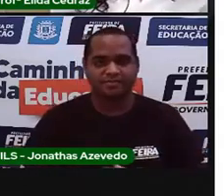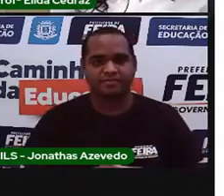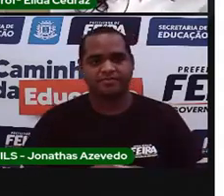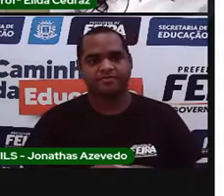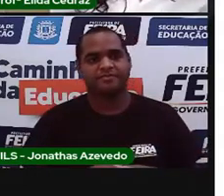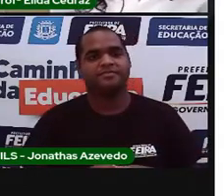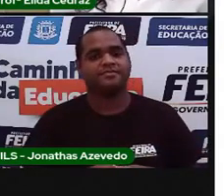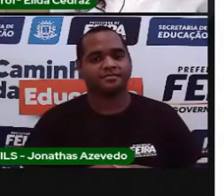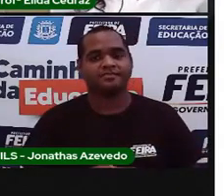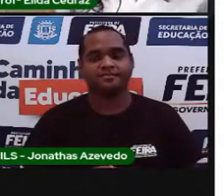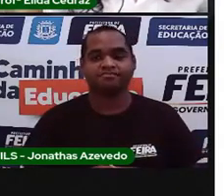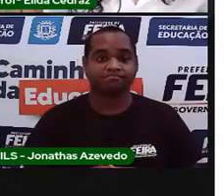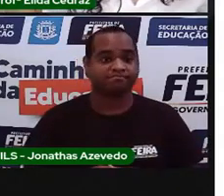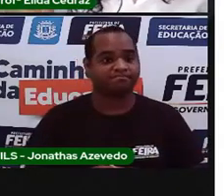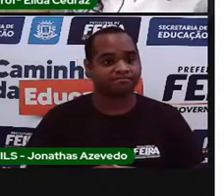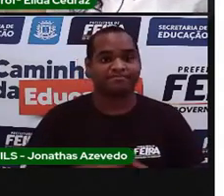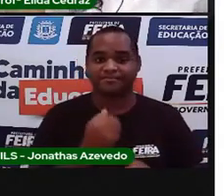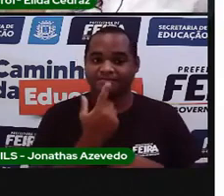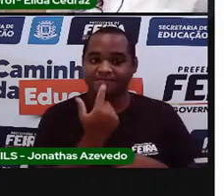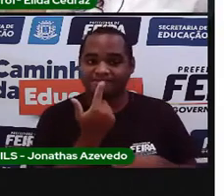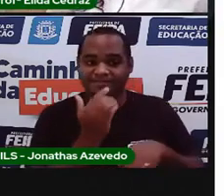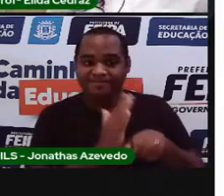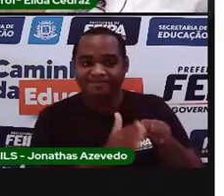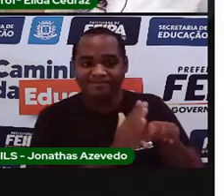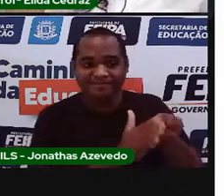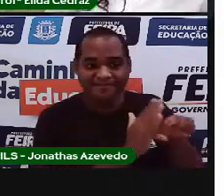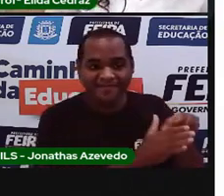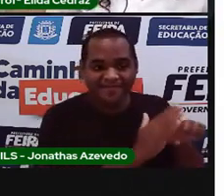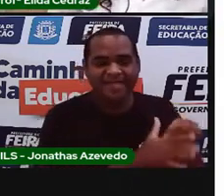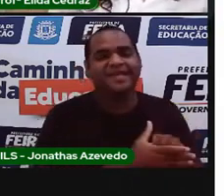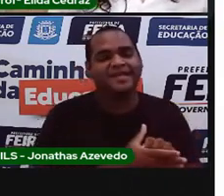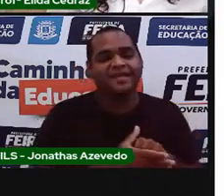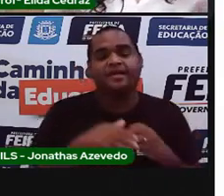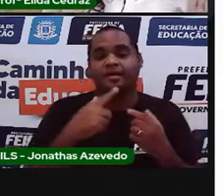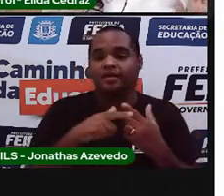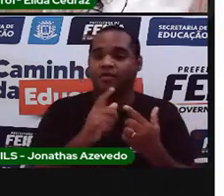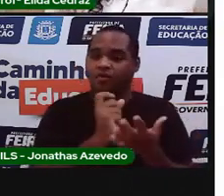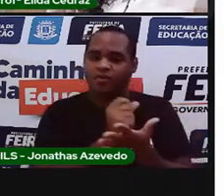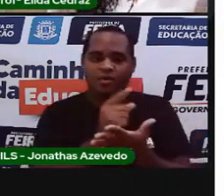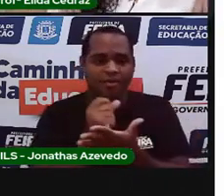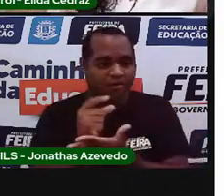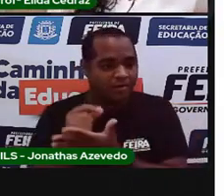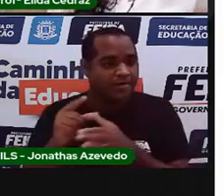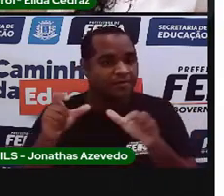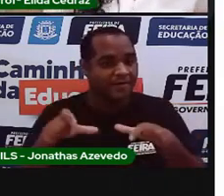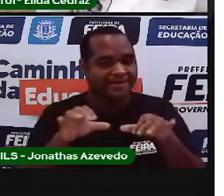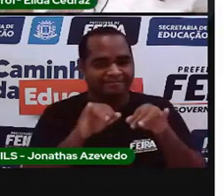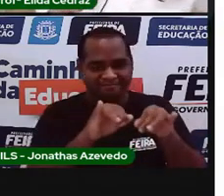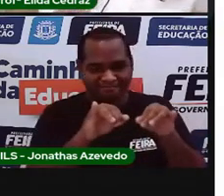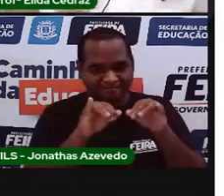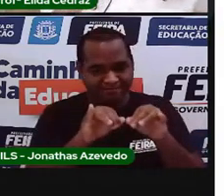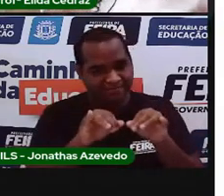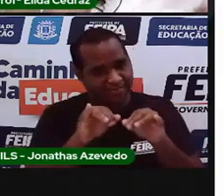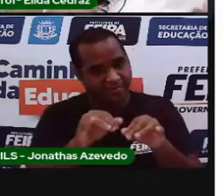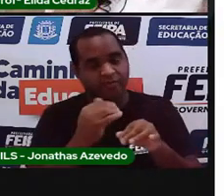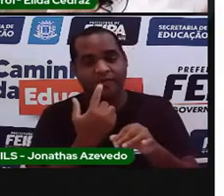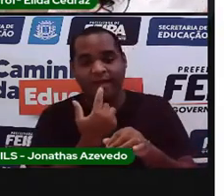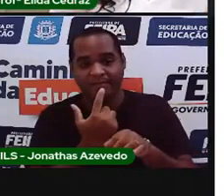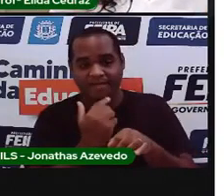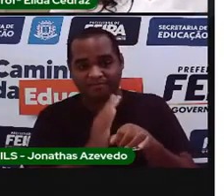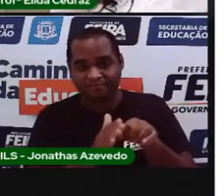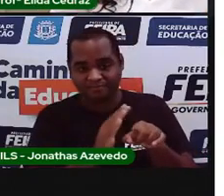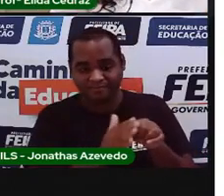supermercado, Pró, Hélida? Tomate. A gente compra no supermercado o tomate